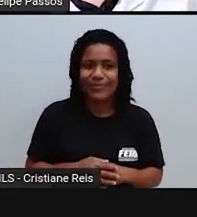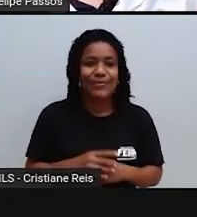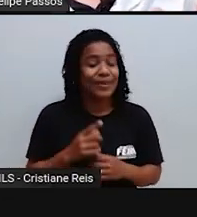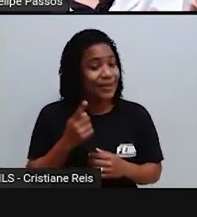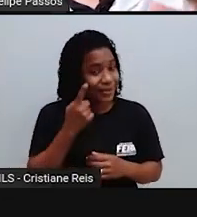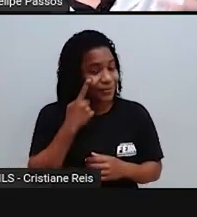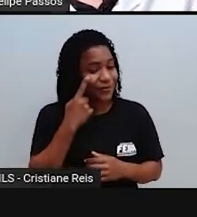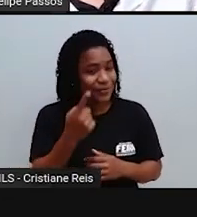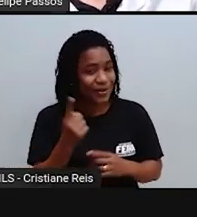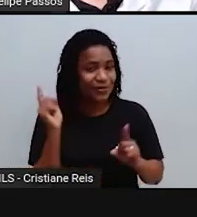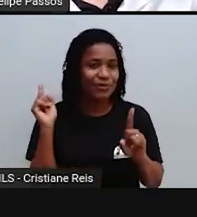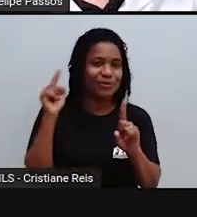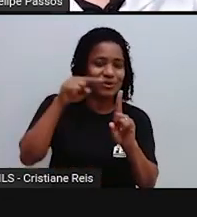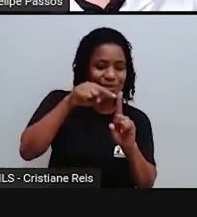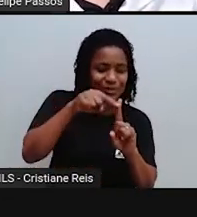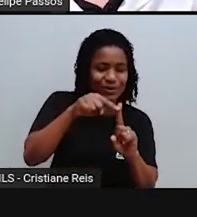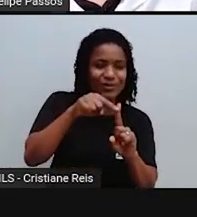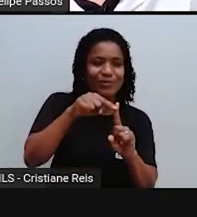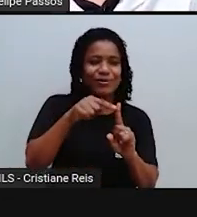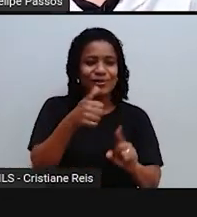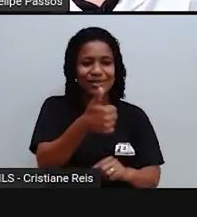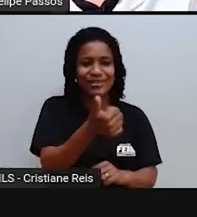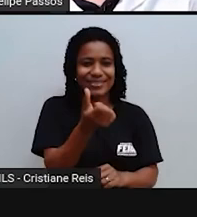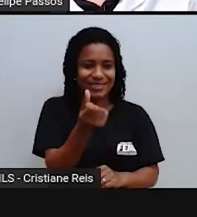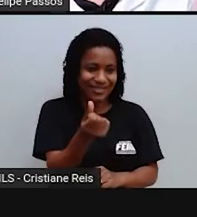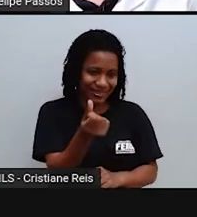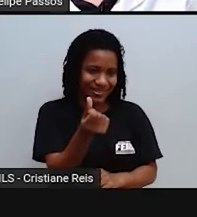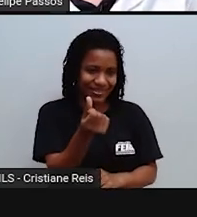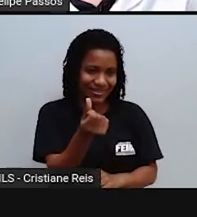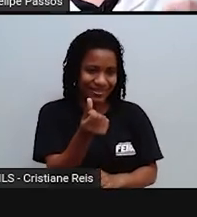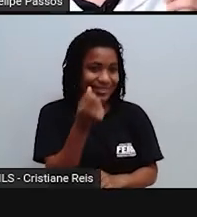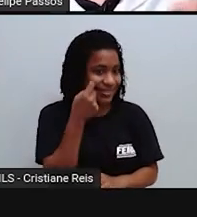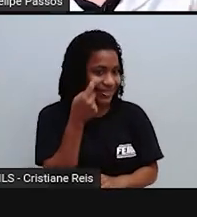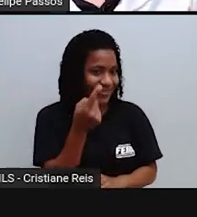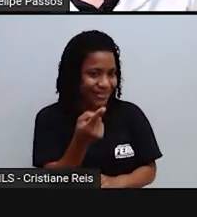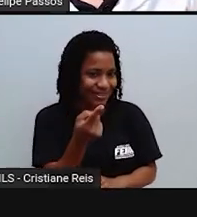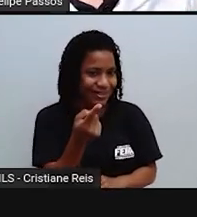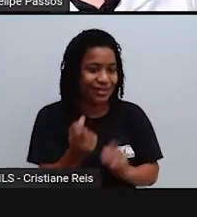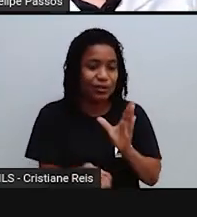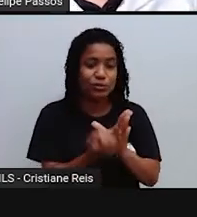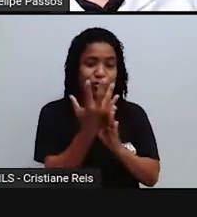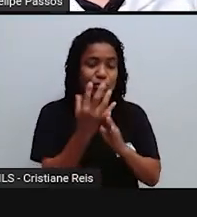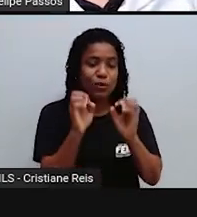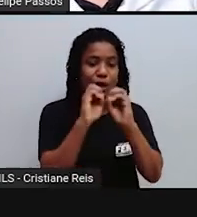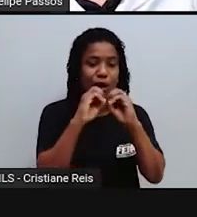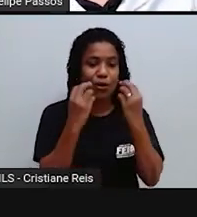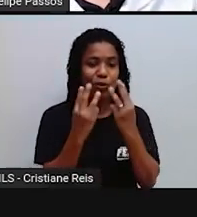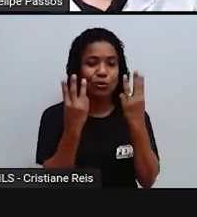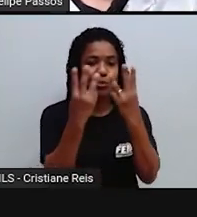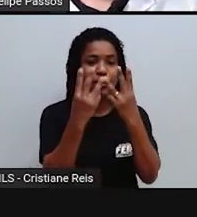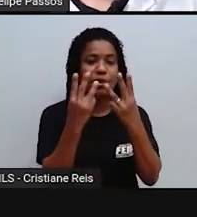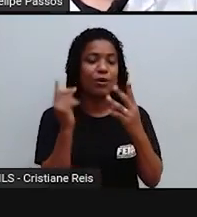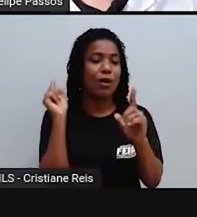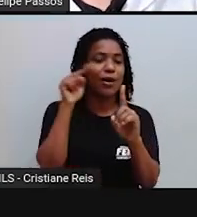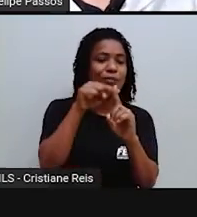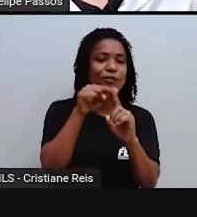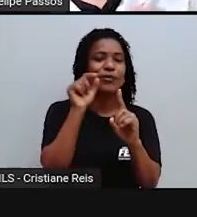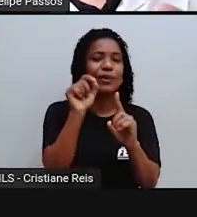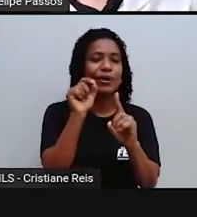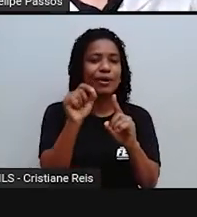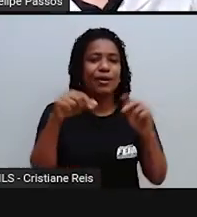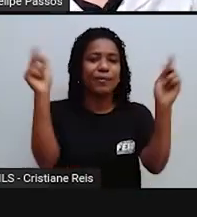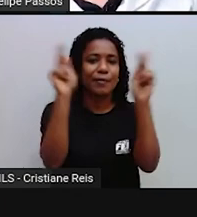foi a grande preocupação que fez a ONU surgir, paz, justiça e instituições eficazes. Como que o governo,